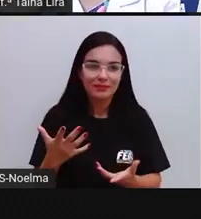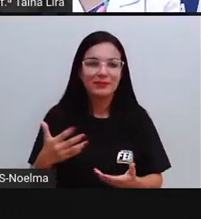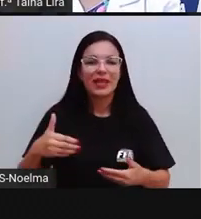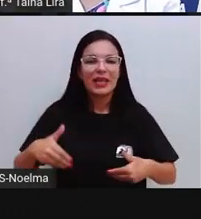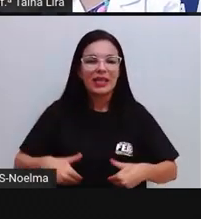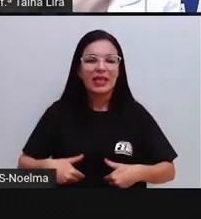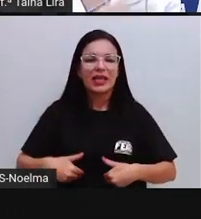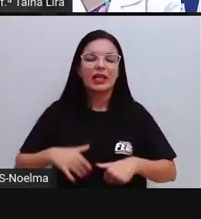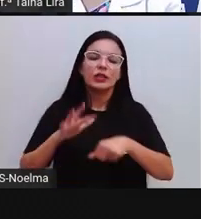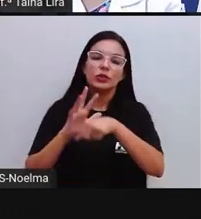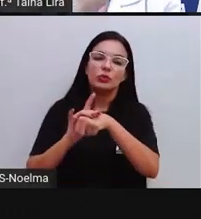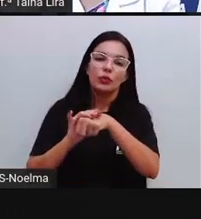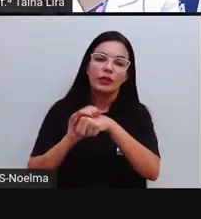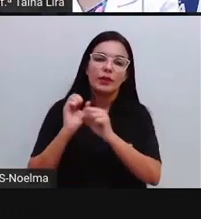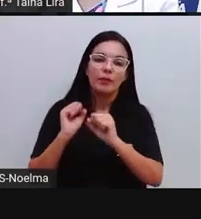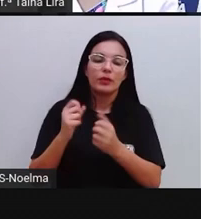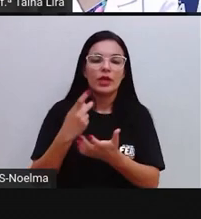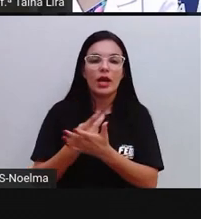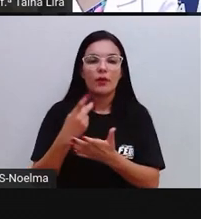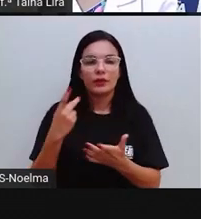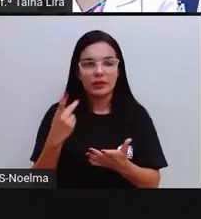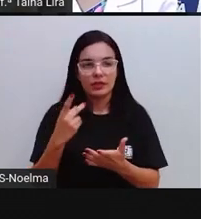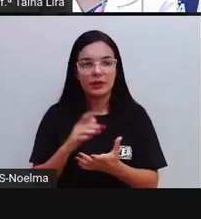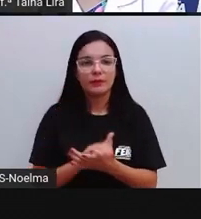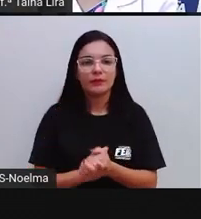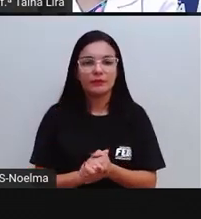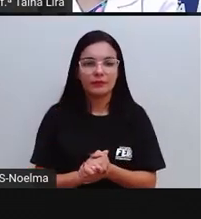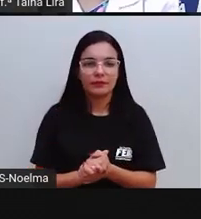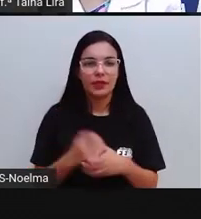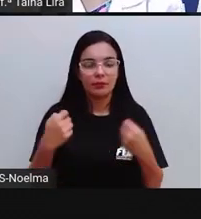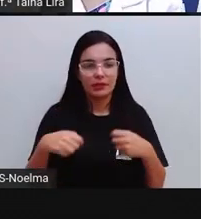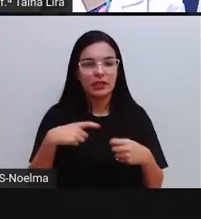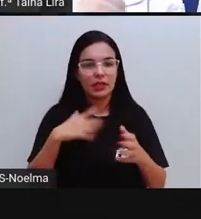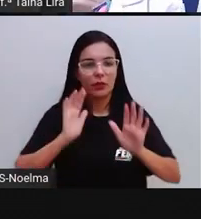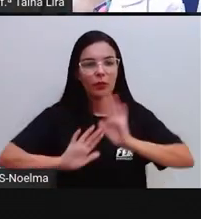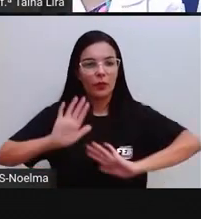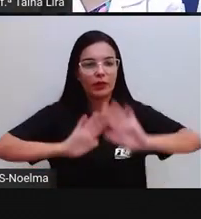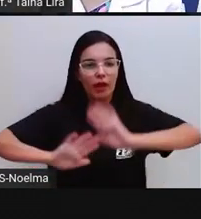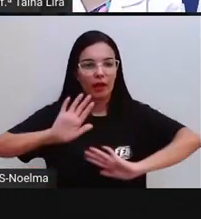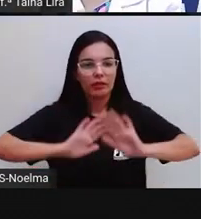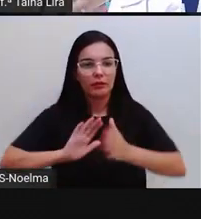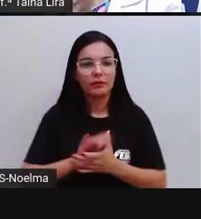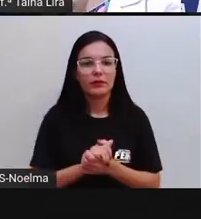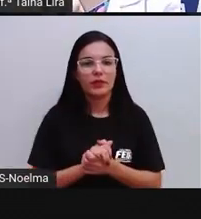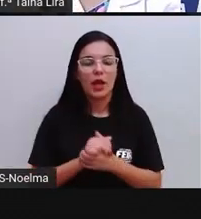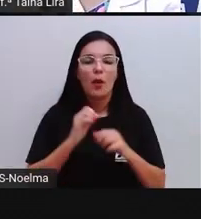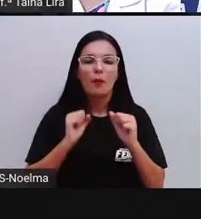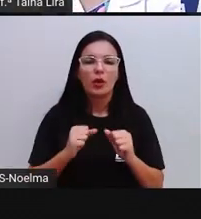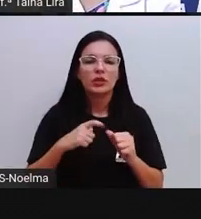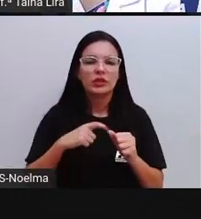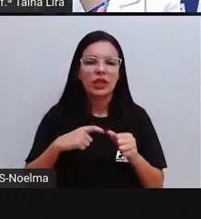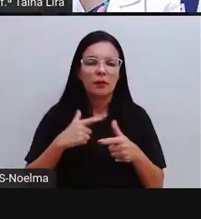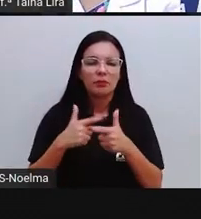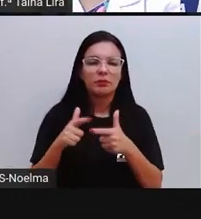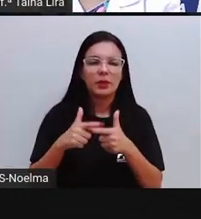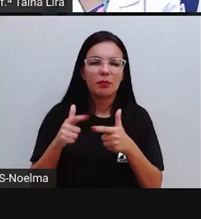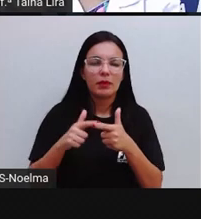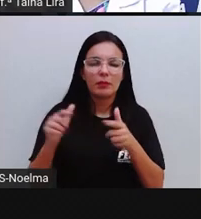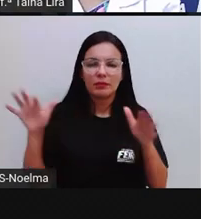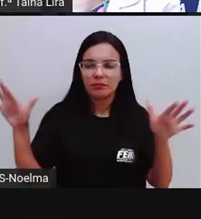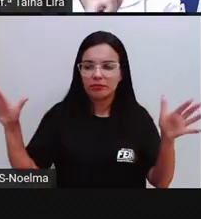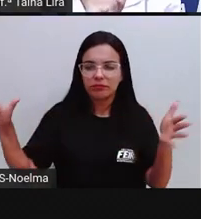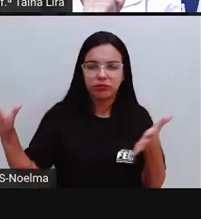cuidados que as pessoas que exercem o extrativismo precisam ter. Podem haver desastres ambientais, que a Pró vai